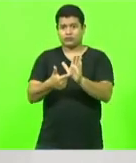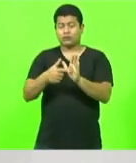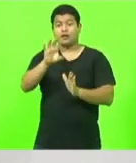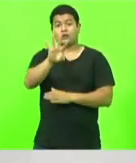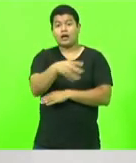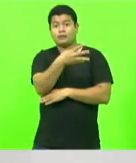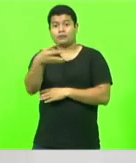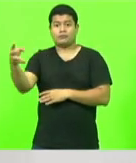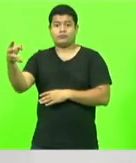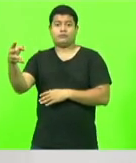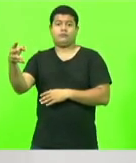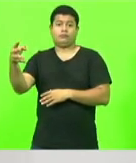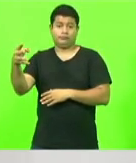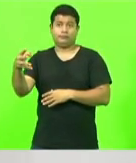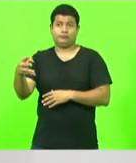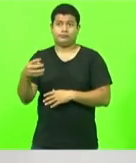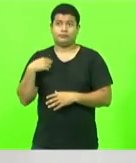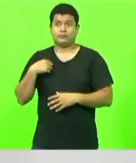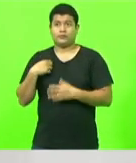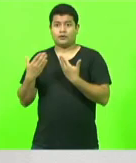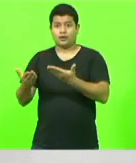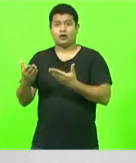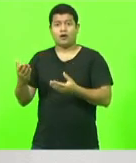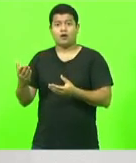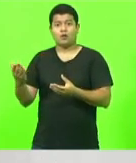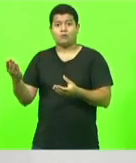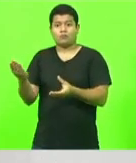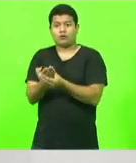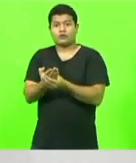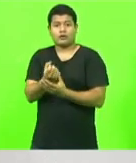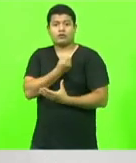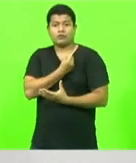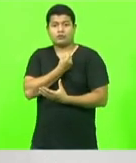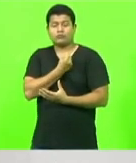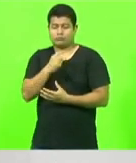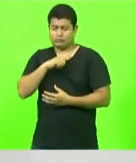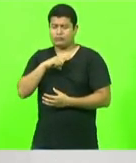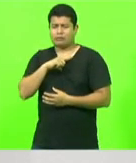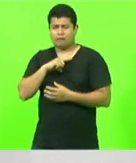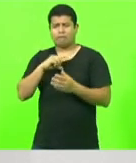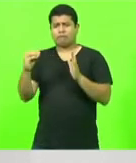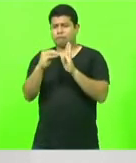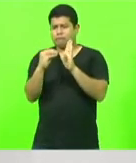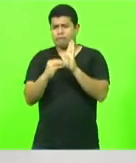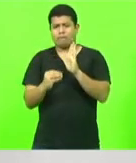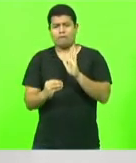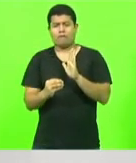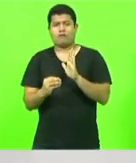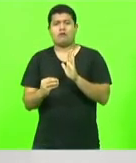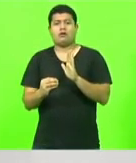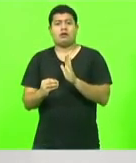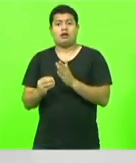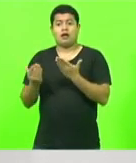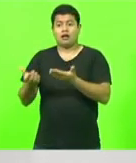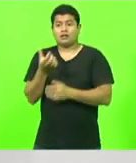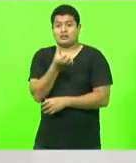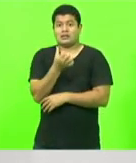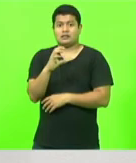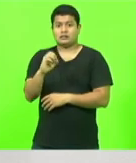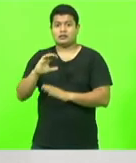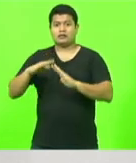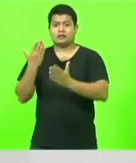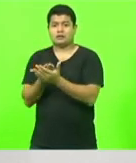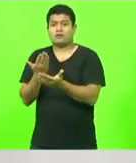inclusive, o número dos processos. Das 60 escolas prioritárias, apenas